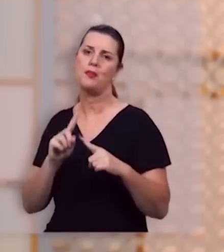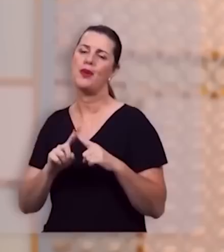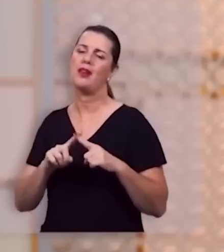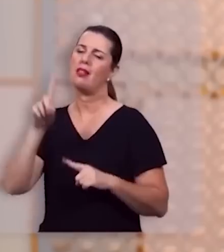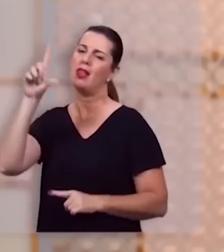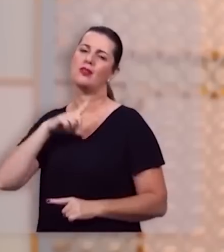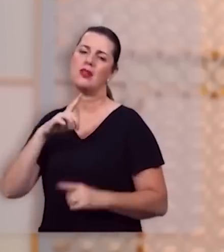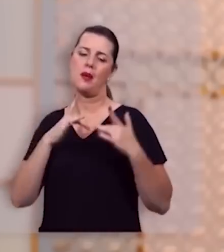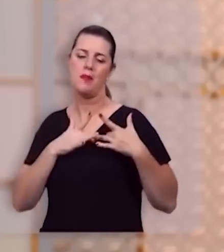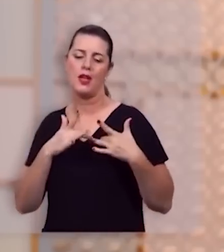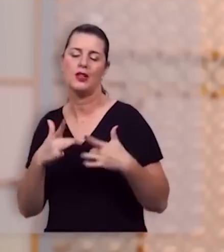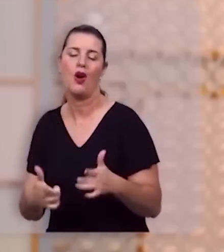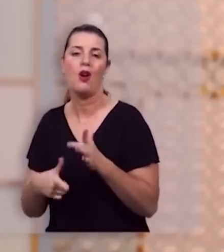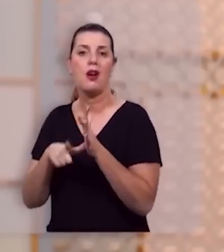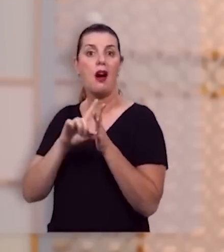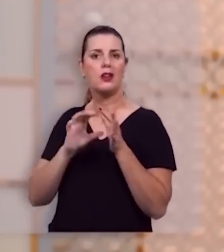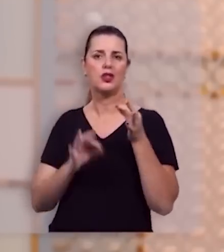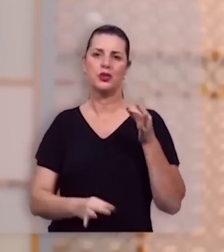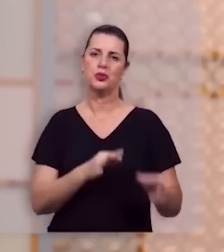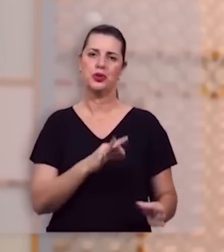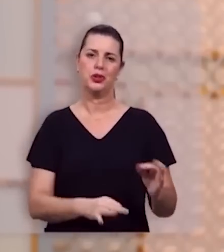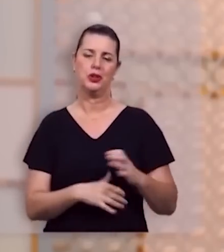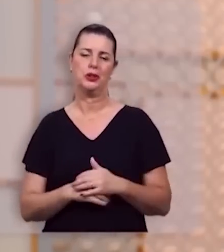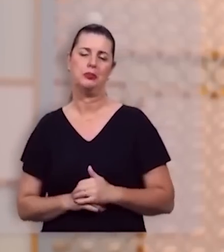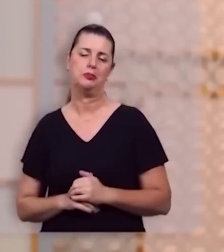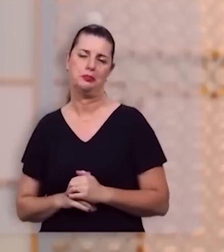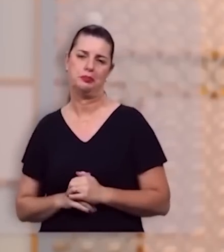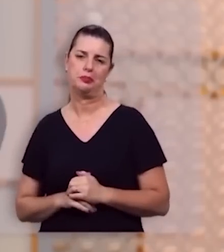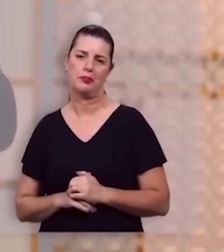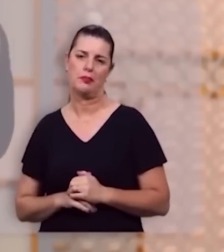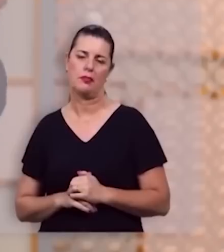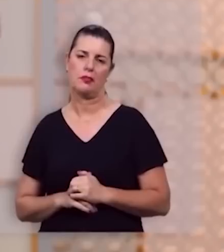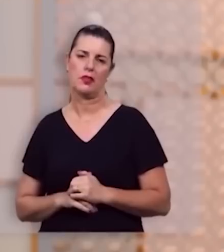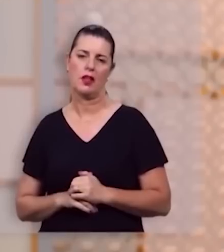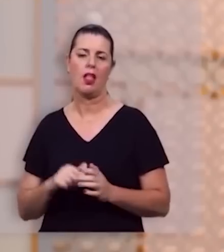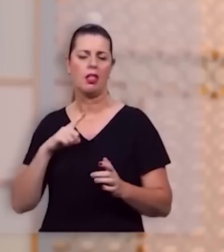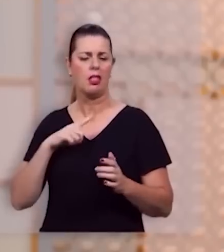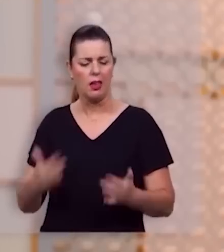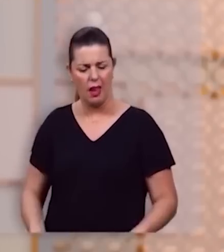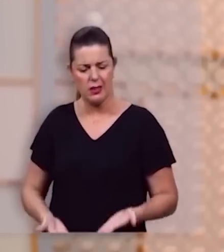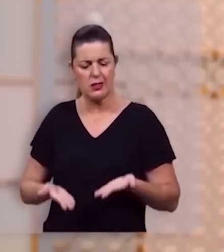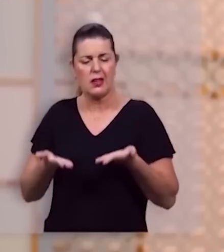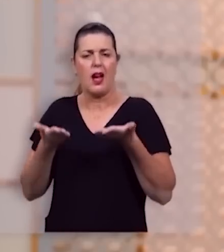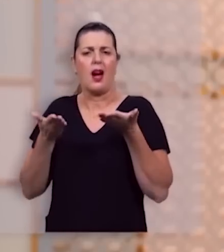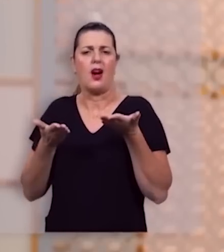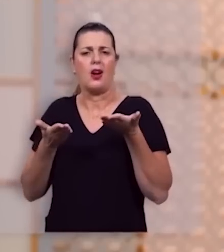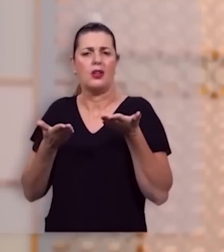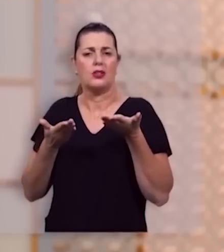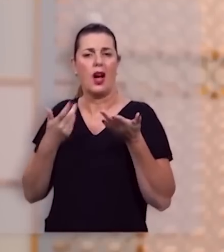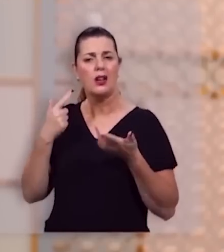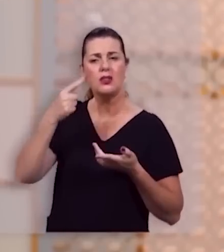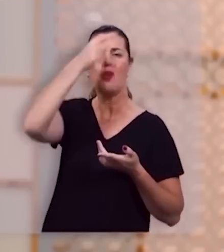Deus da misericórdia antes de ser o Deus do juízo. Ele está sendo exaltado como aquele que é